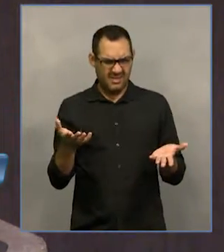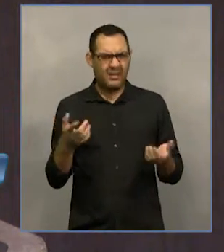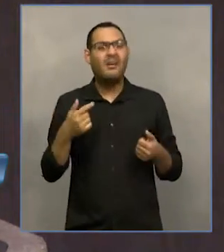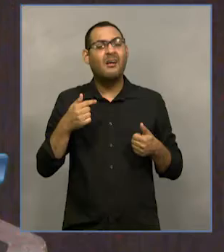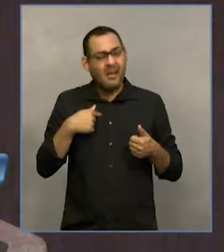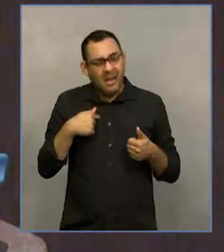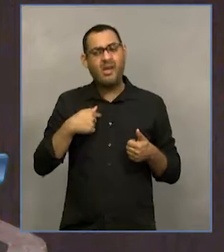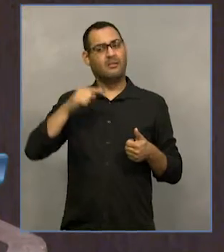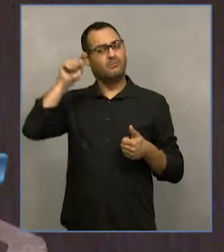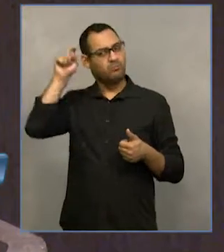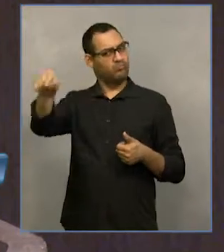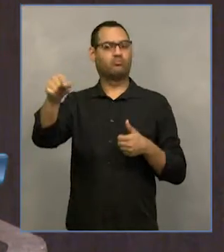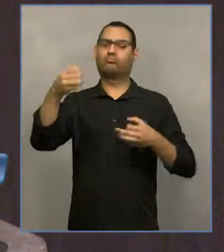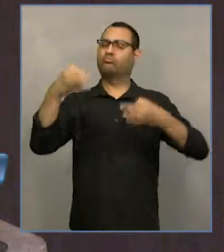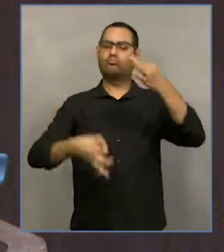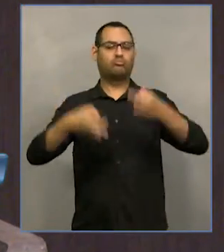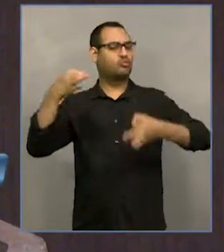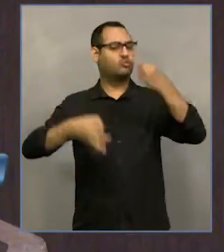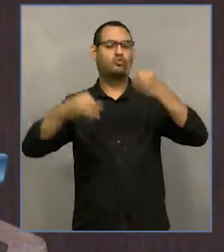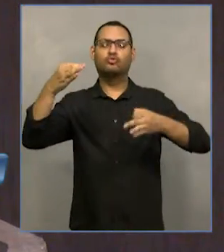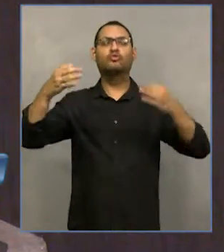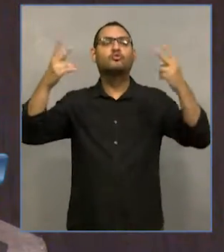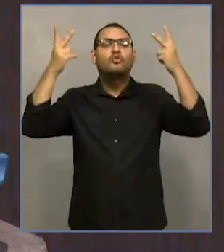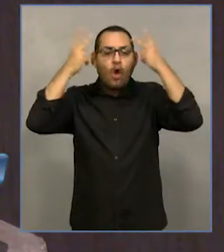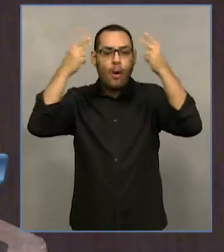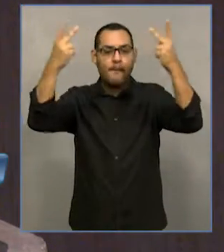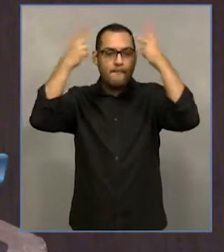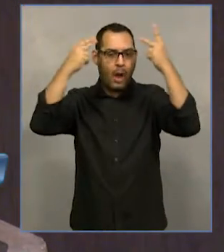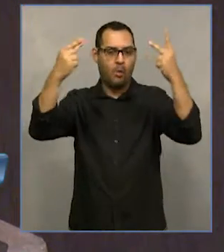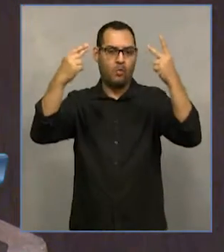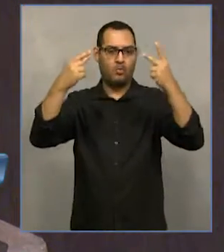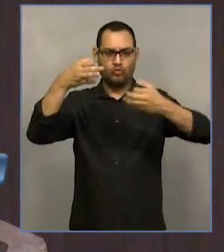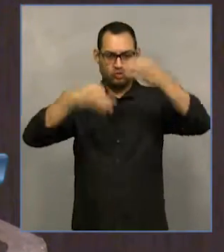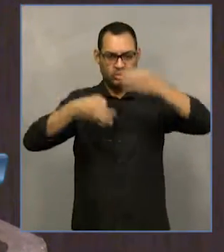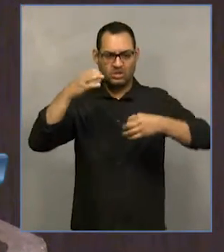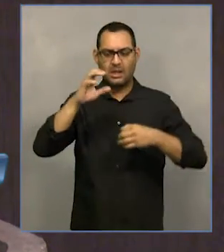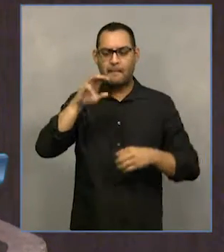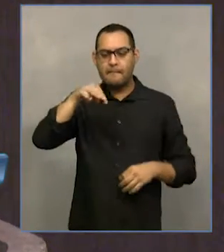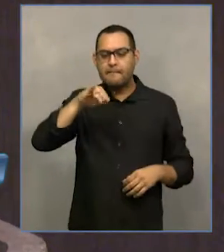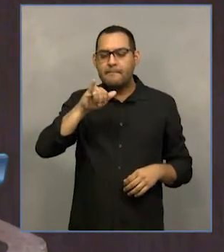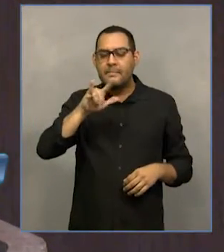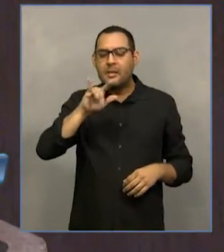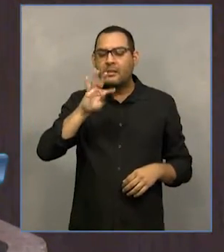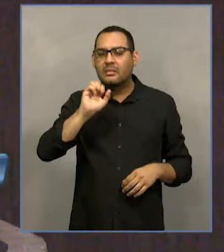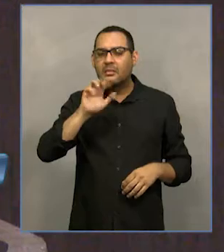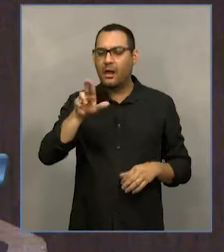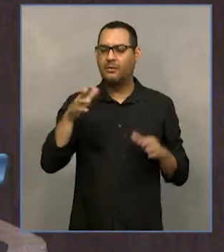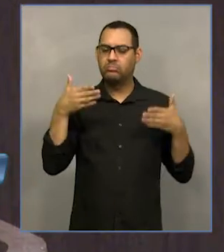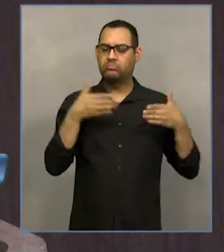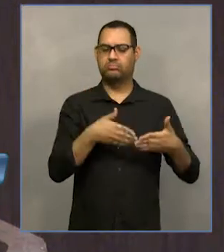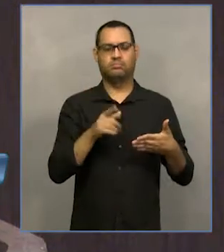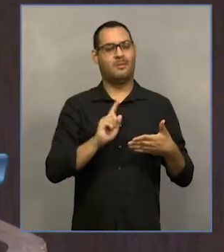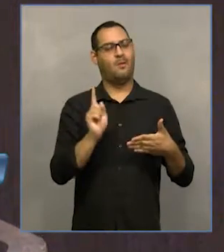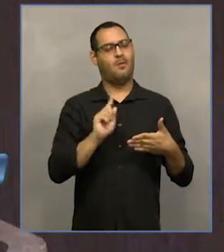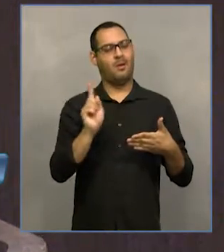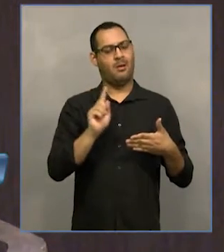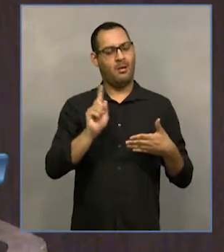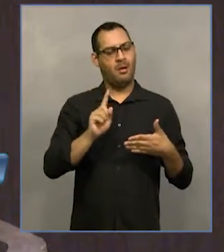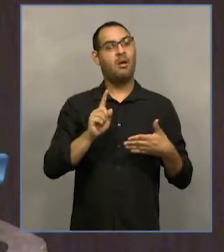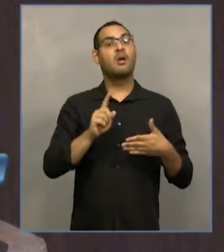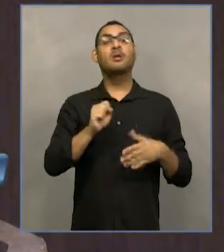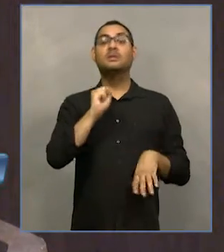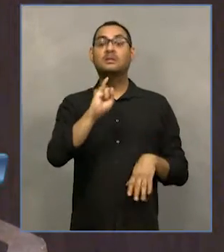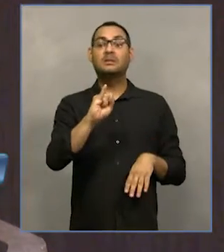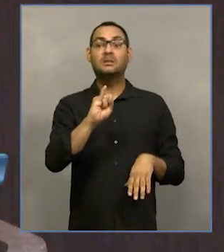tribunal do júri, pela justiça comum. Porque a justiça militar é uma justiça especializada, é uma justiça